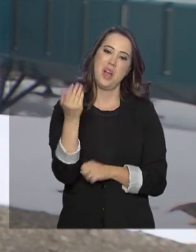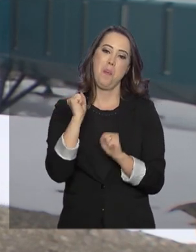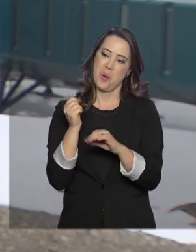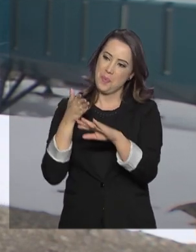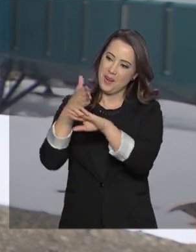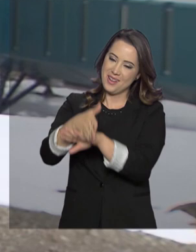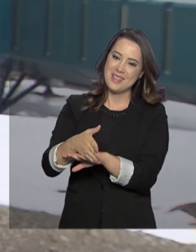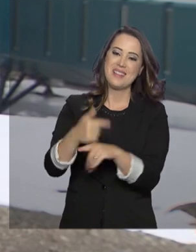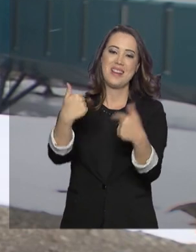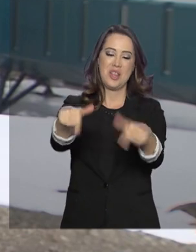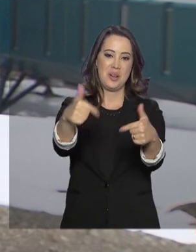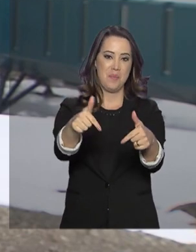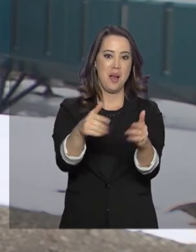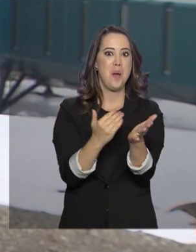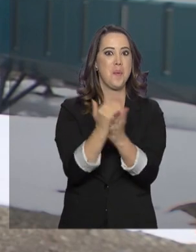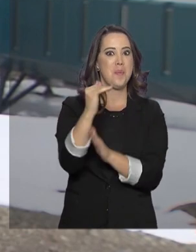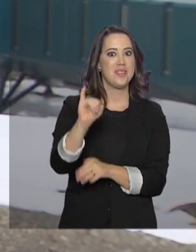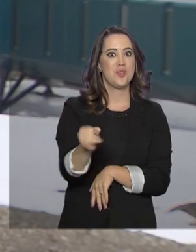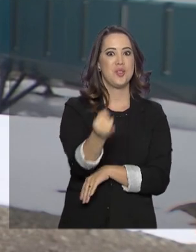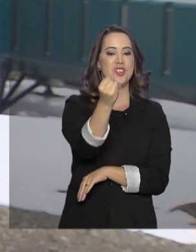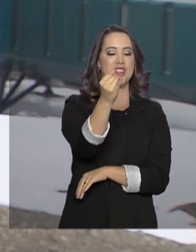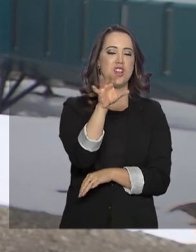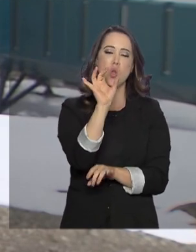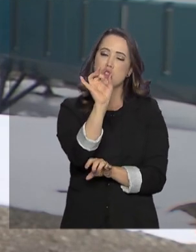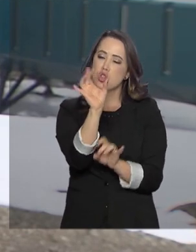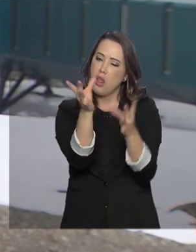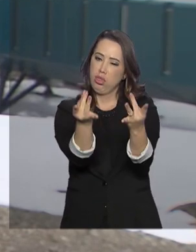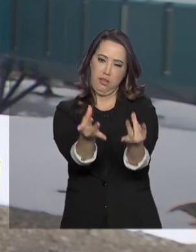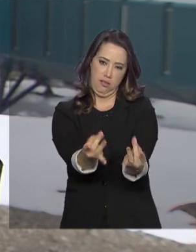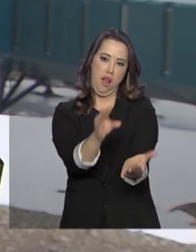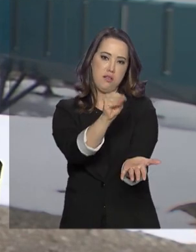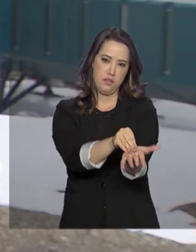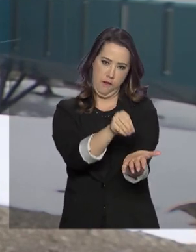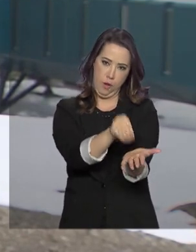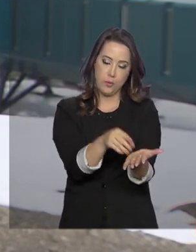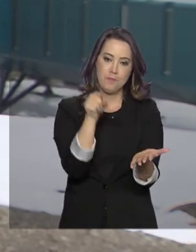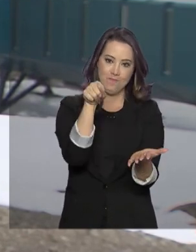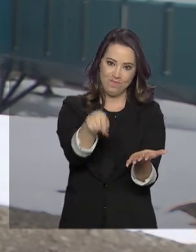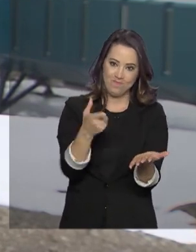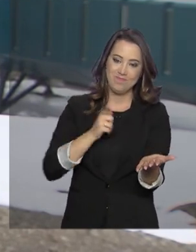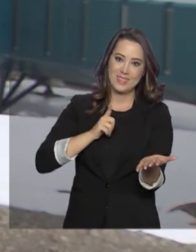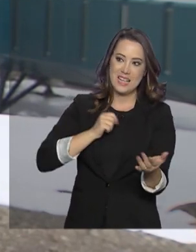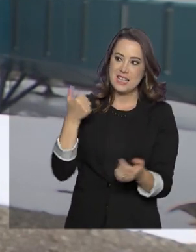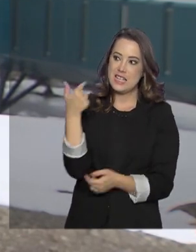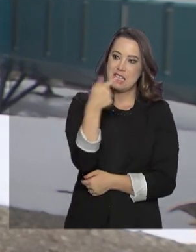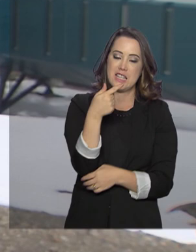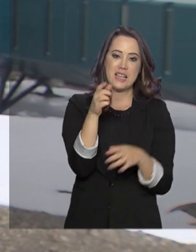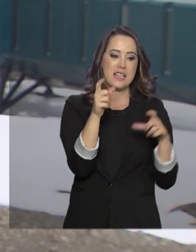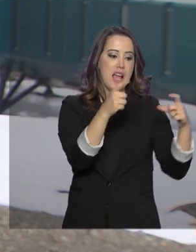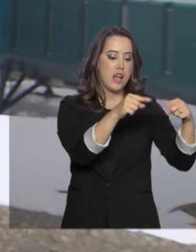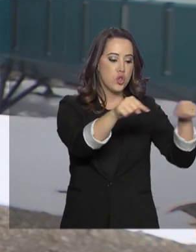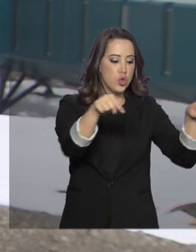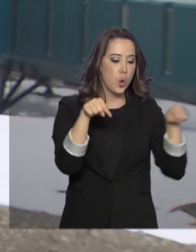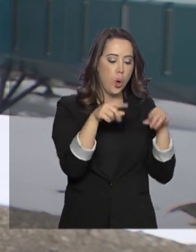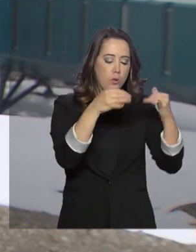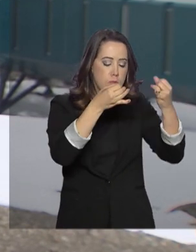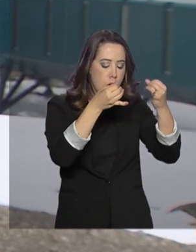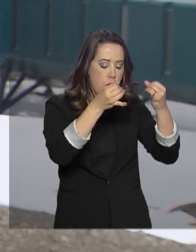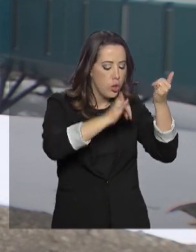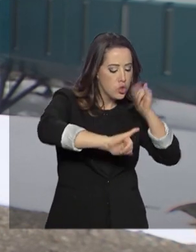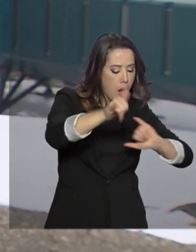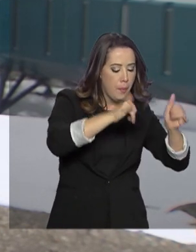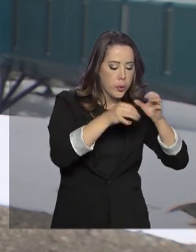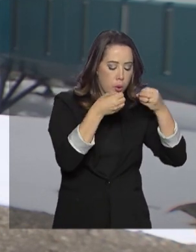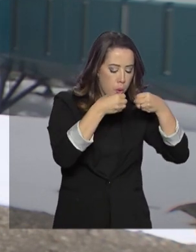entrar realmente em funcionamento em janeiro. Faltam apenas pequenos detalhes. Essa estação vai ter 17 laboratórios. É bem maior que a antiga,